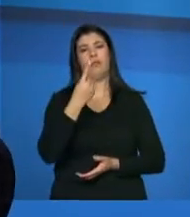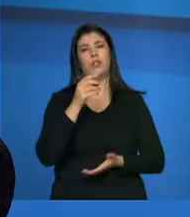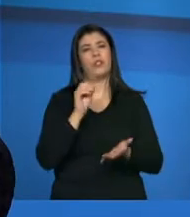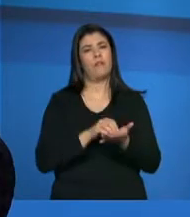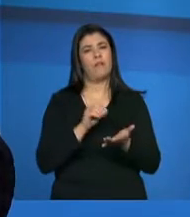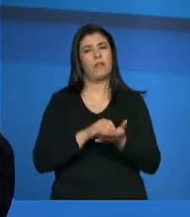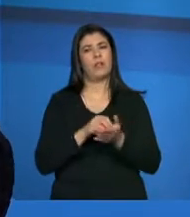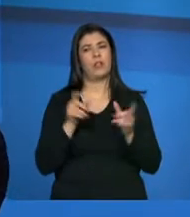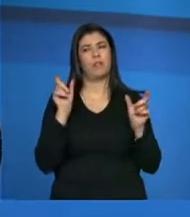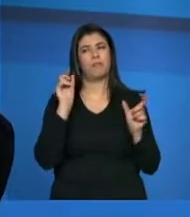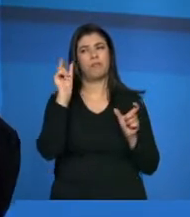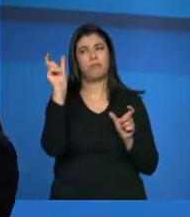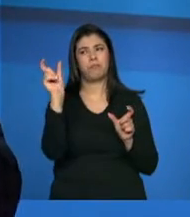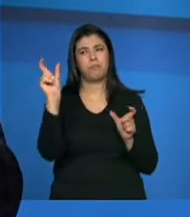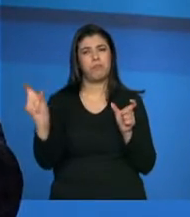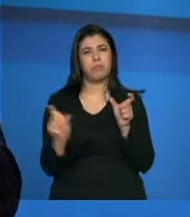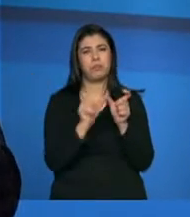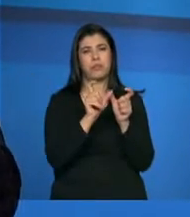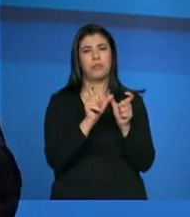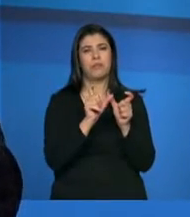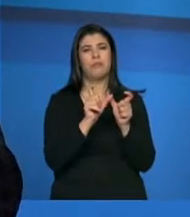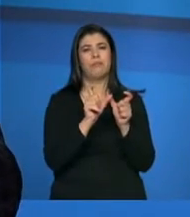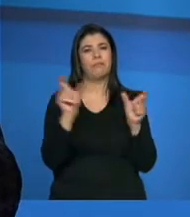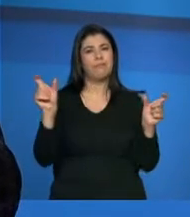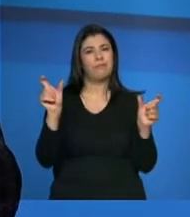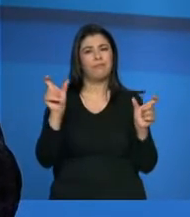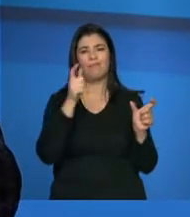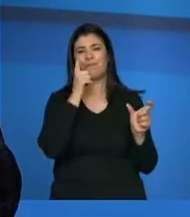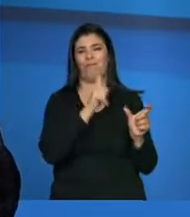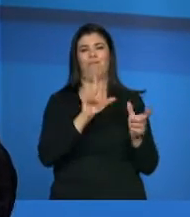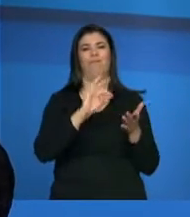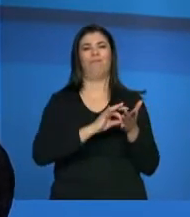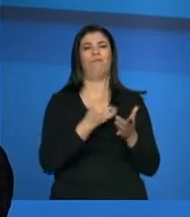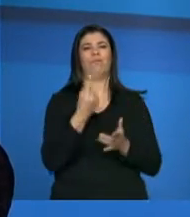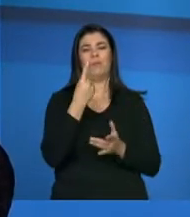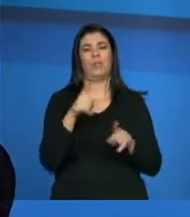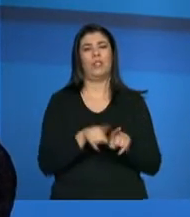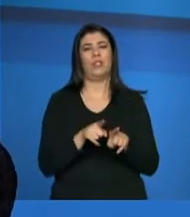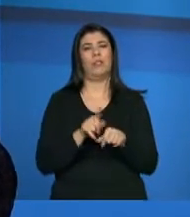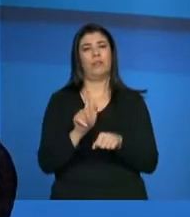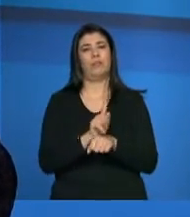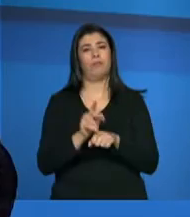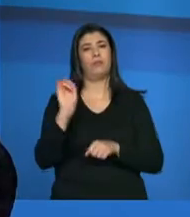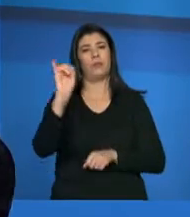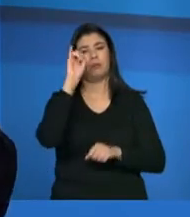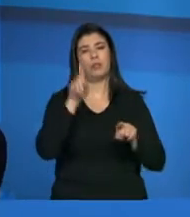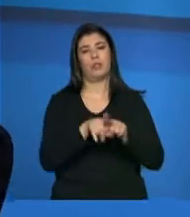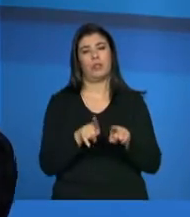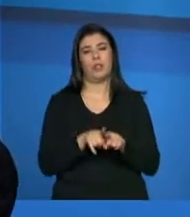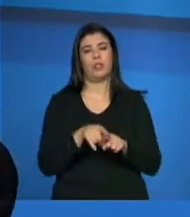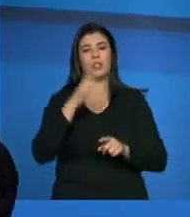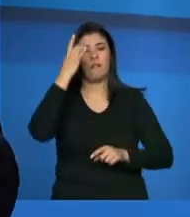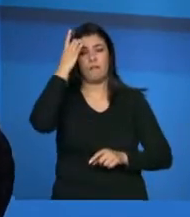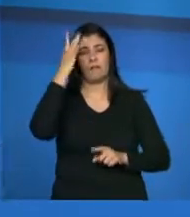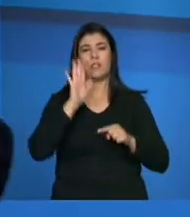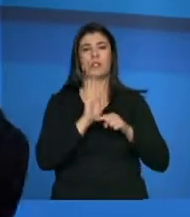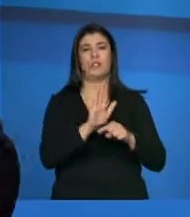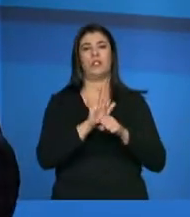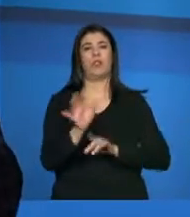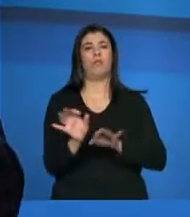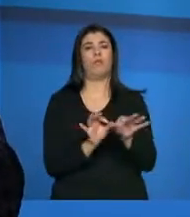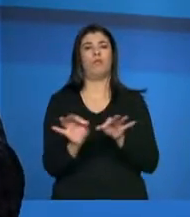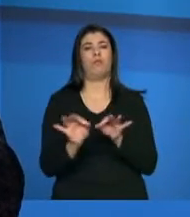peças aí encaixadas. Então, nós só vemos como um instrumento realmente de gestão muito importante, né? Que facilita, realmente, que